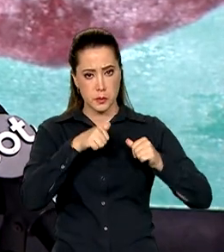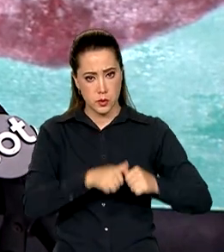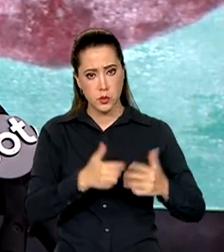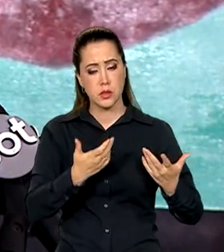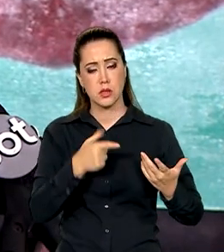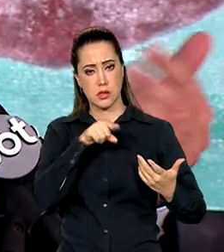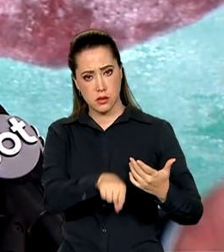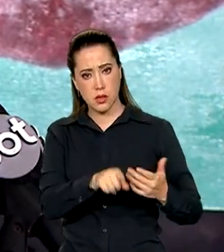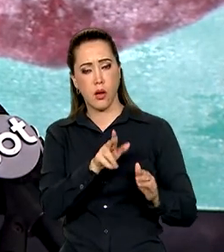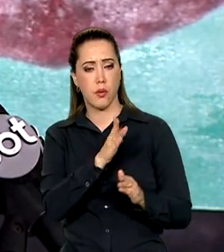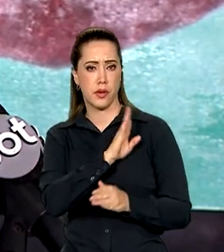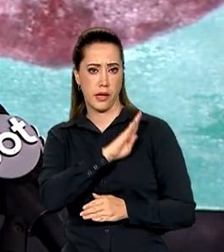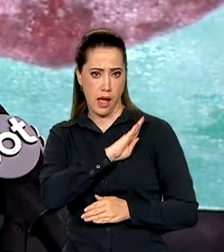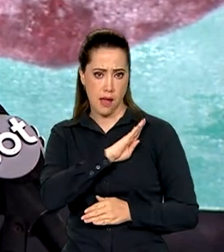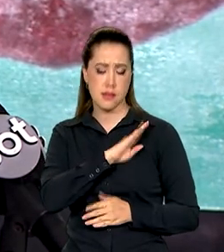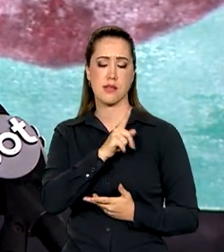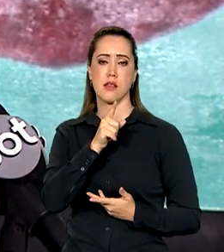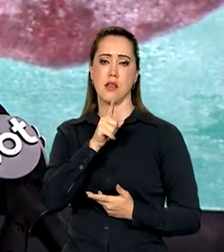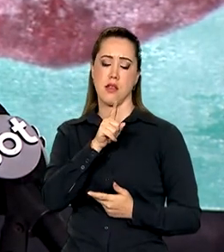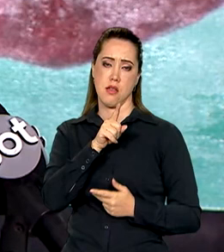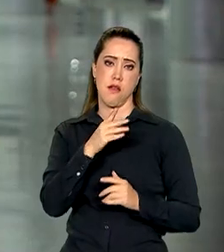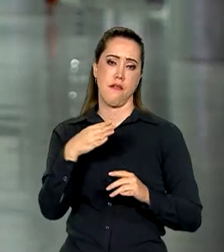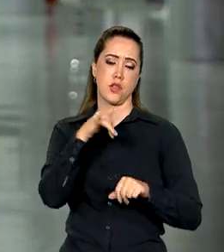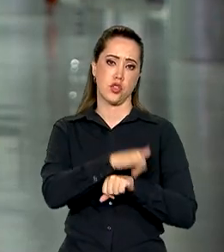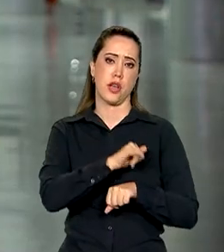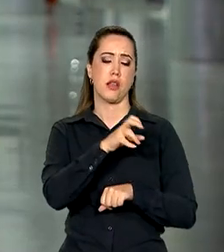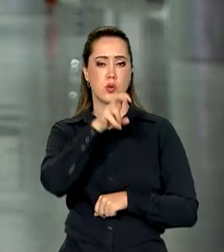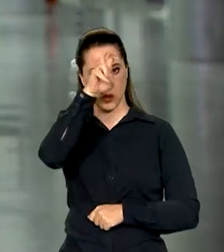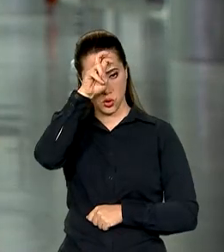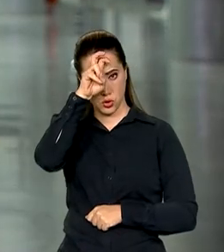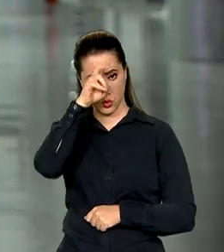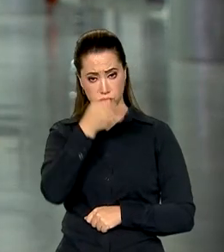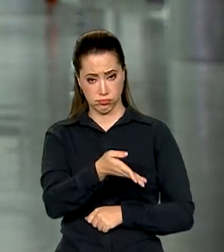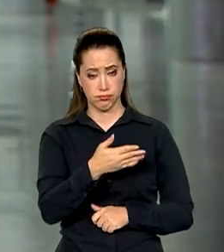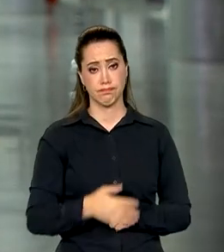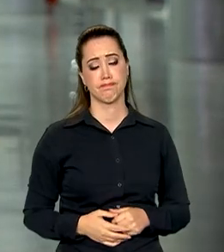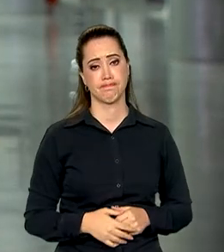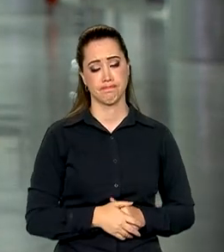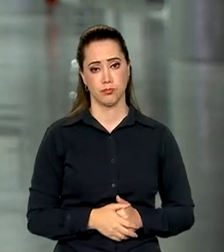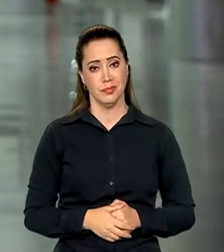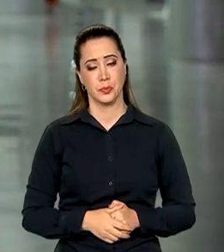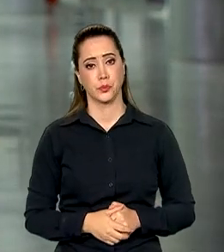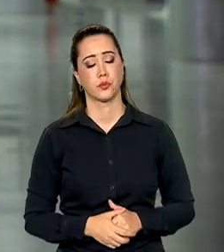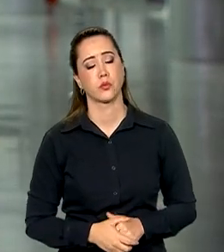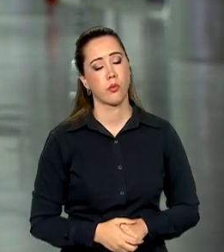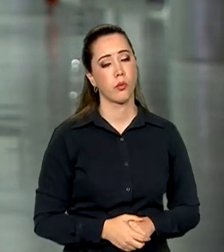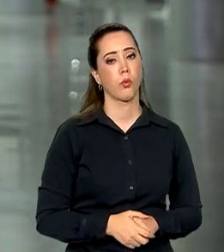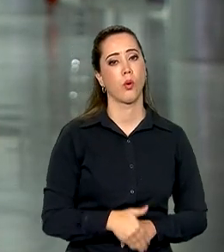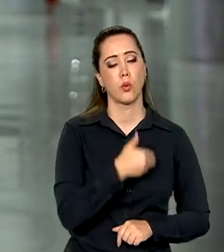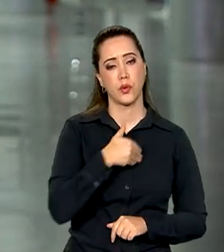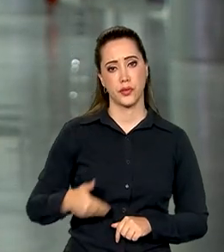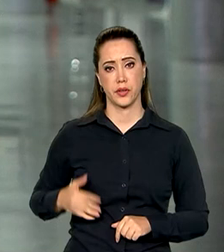Egito e ser utilizado no resgate destas famílias. E olha, o governo federal também confirmou